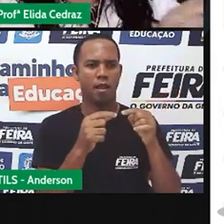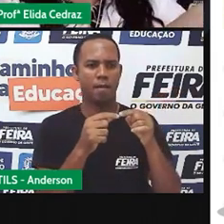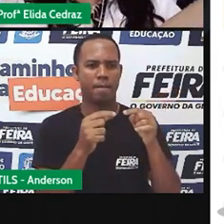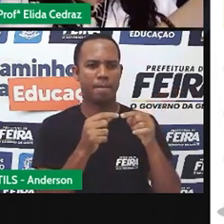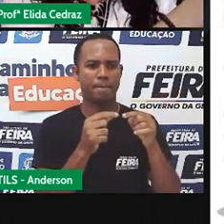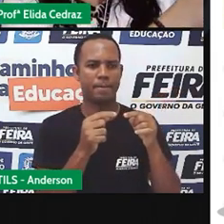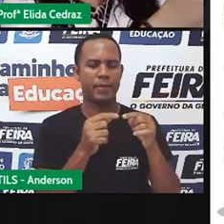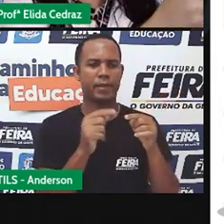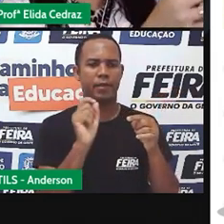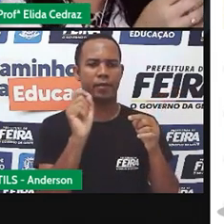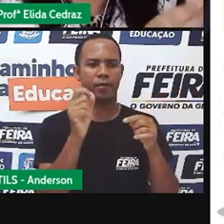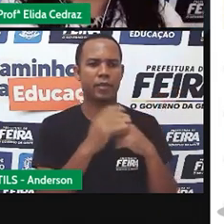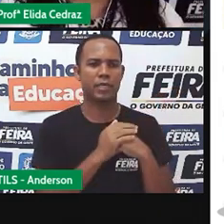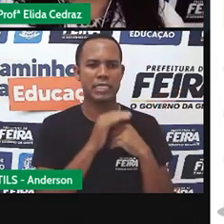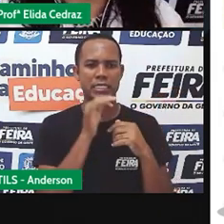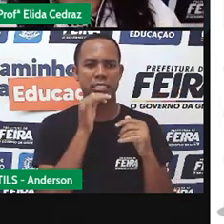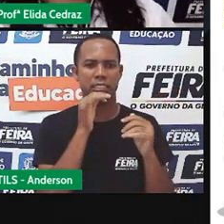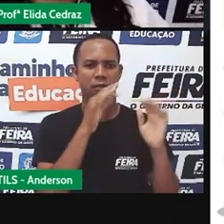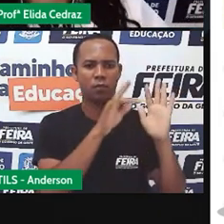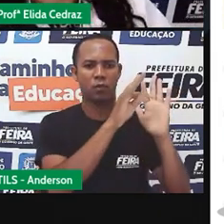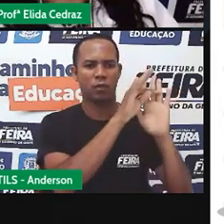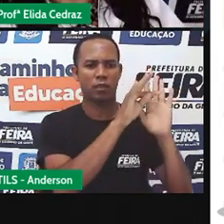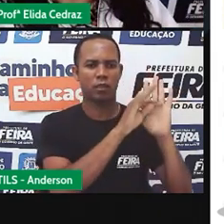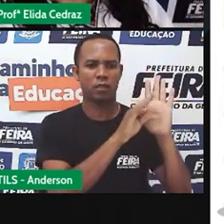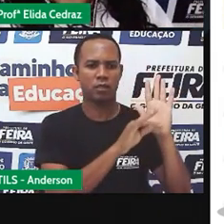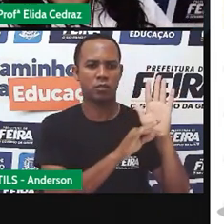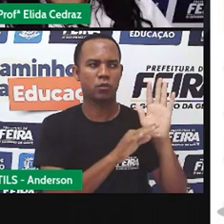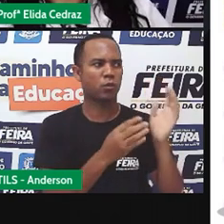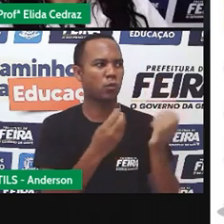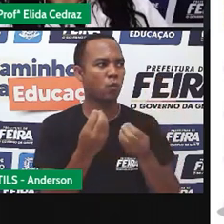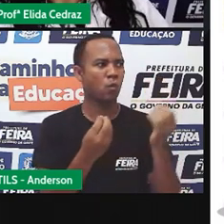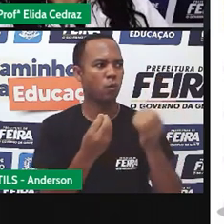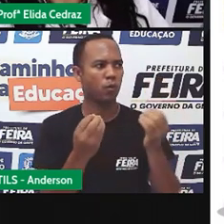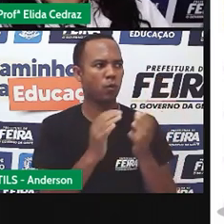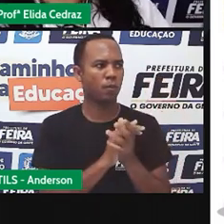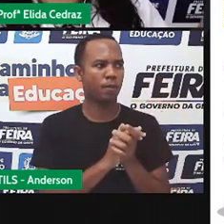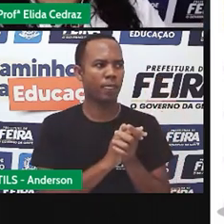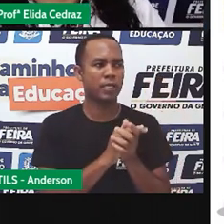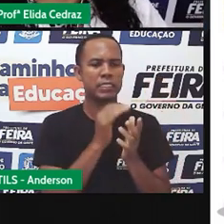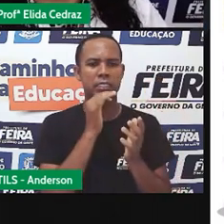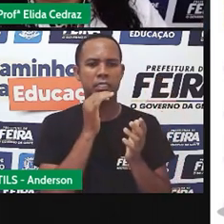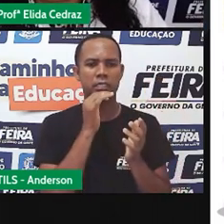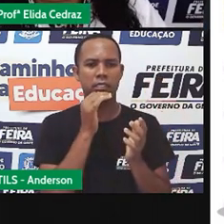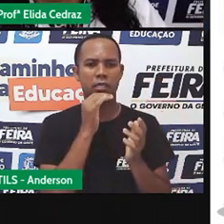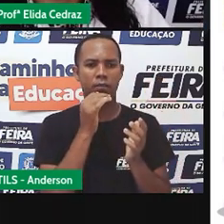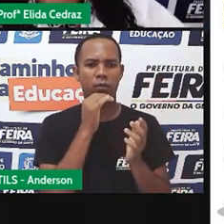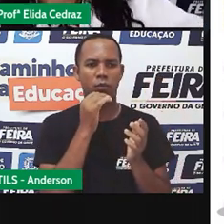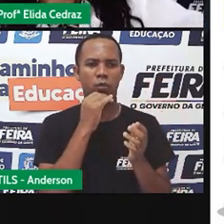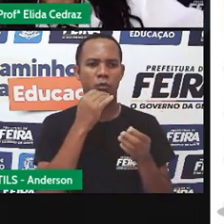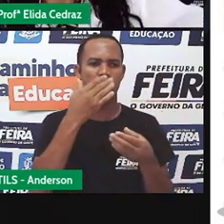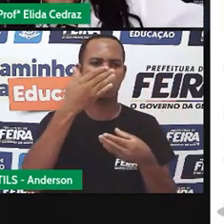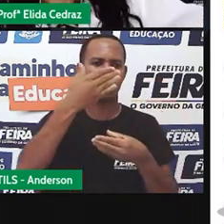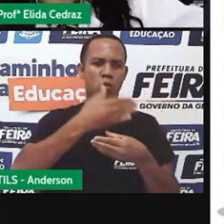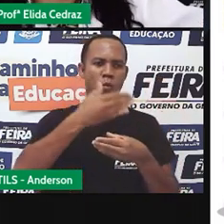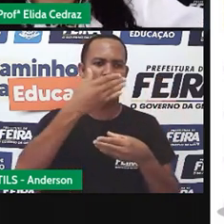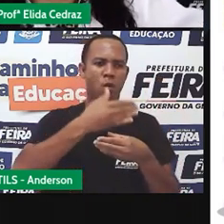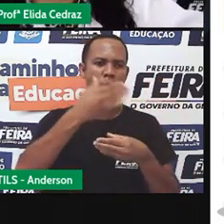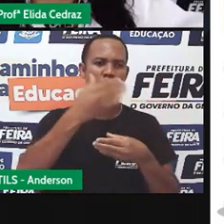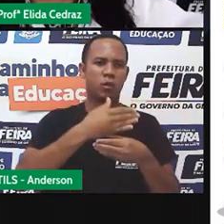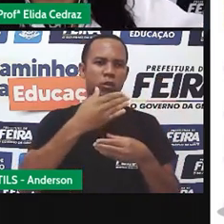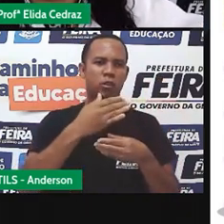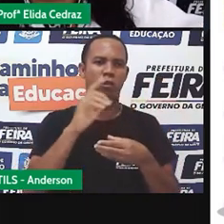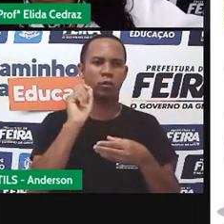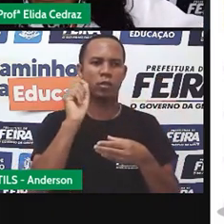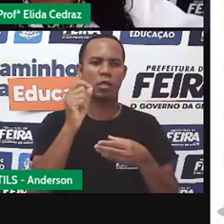não é um texto. Isso é um suporte. Esse é o